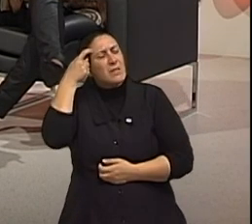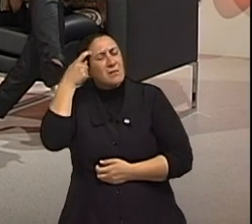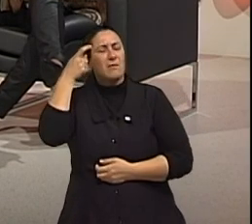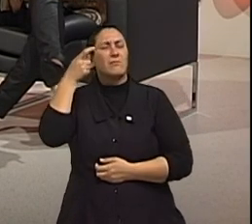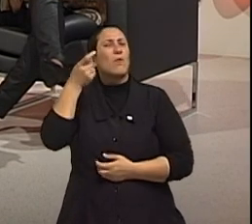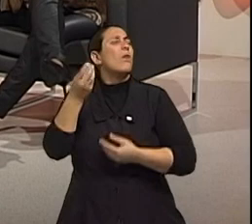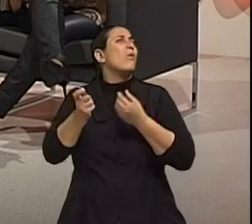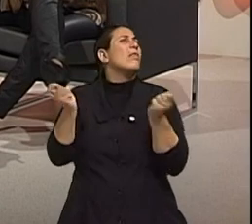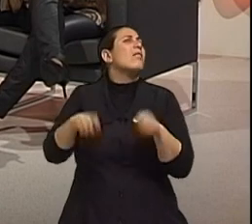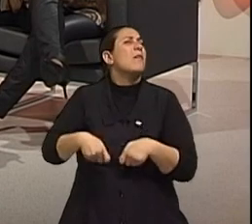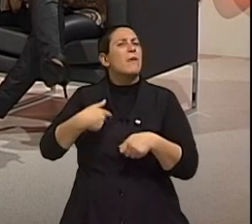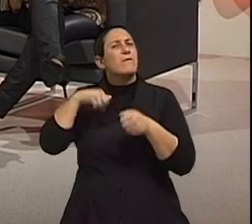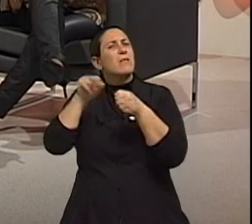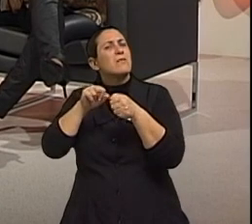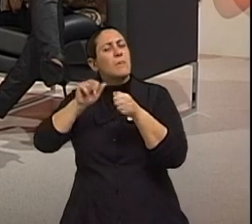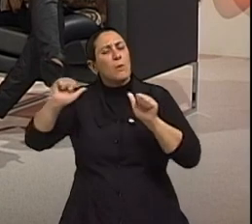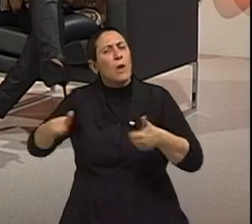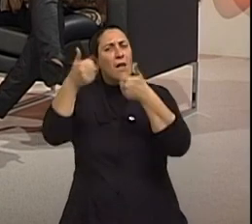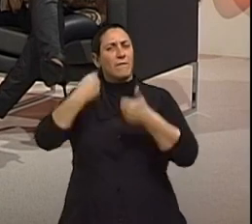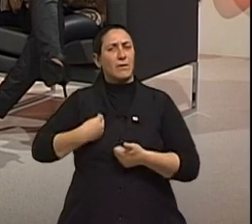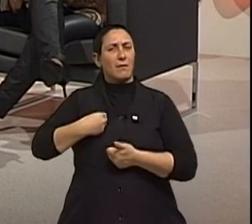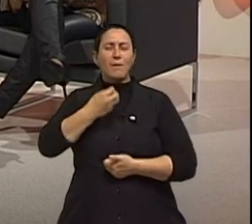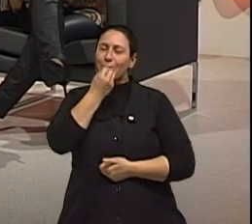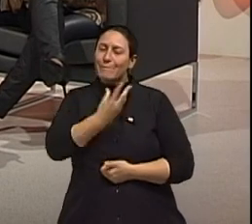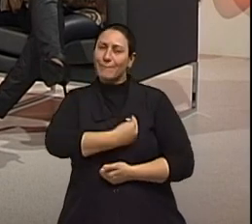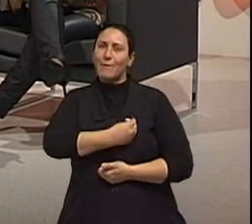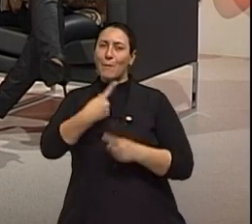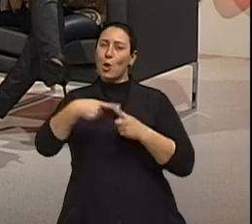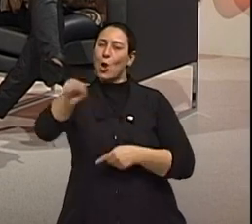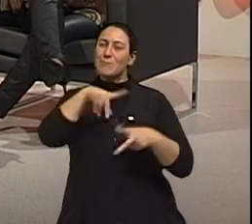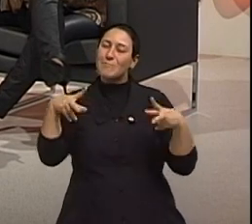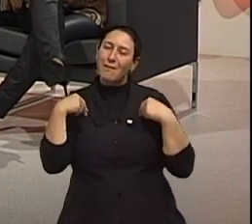o que pode ser melhorado na sua vida. E viva bem, porque a gente merece.